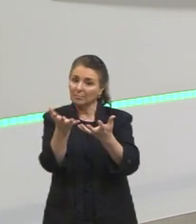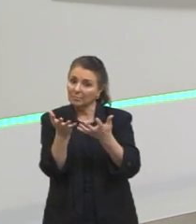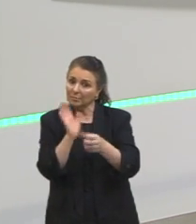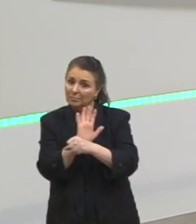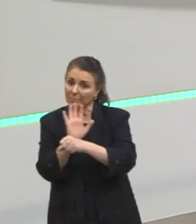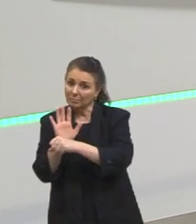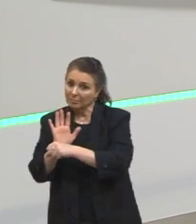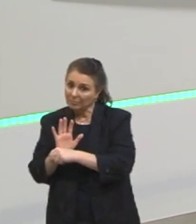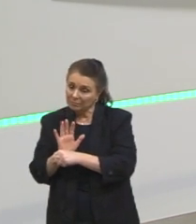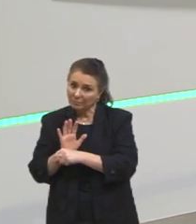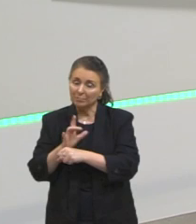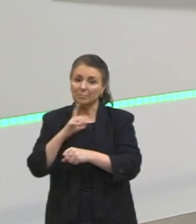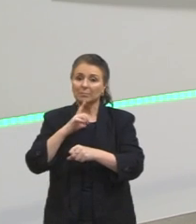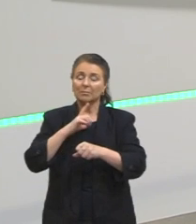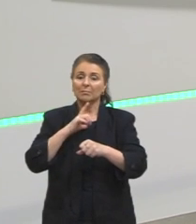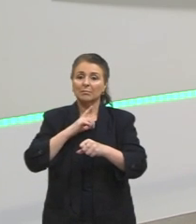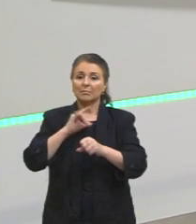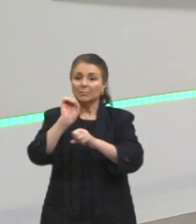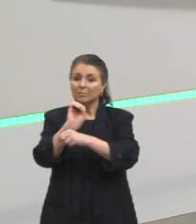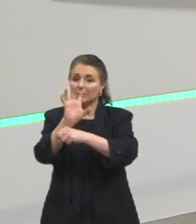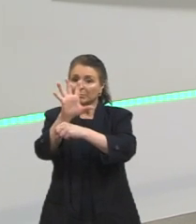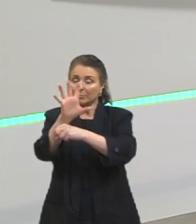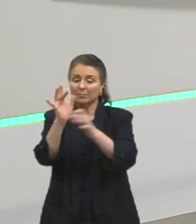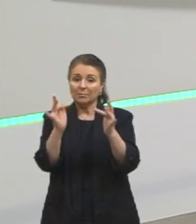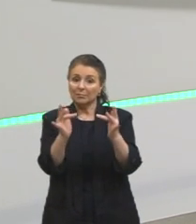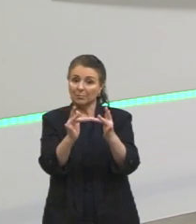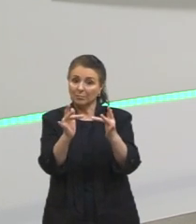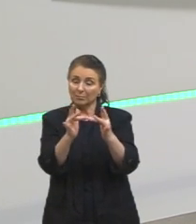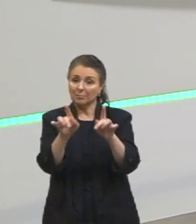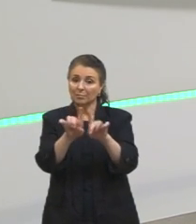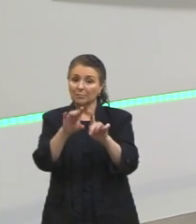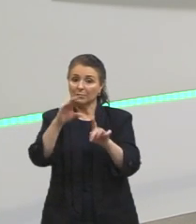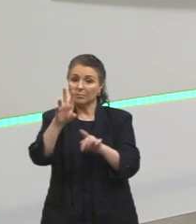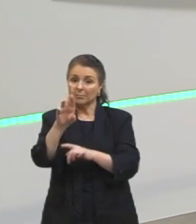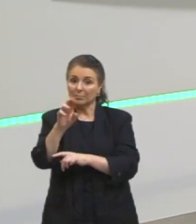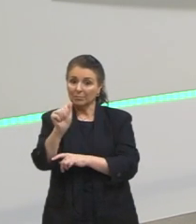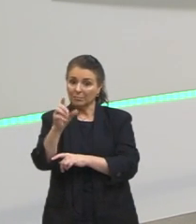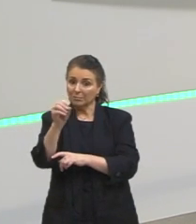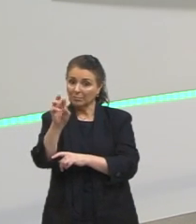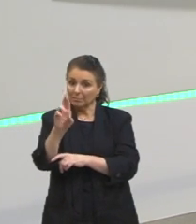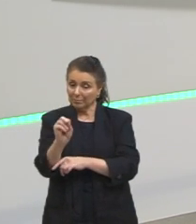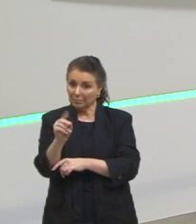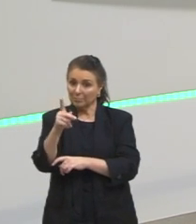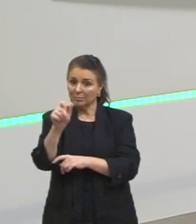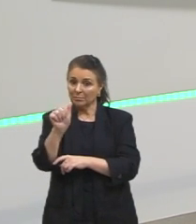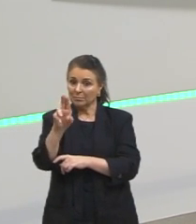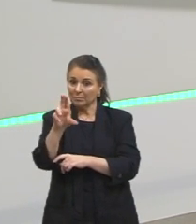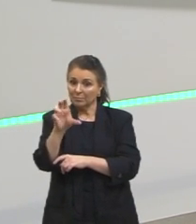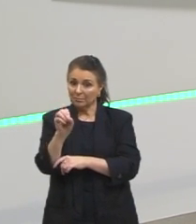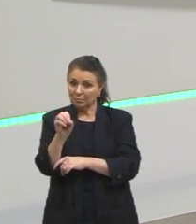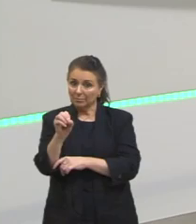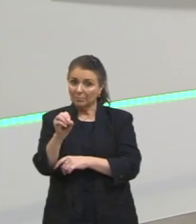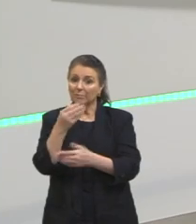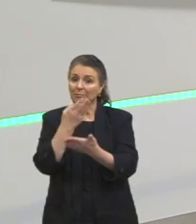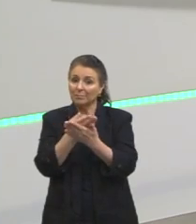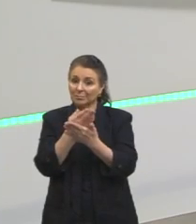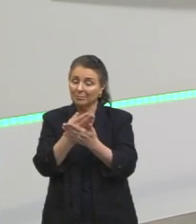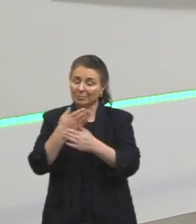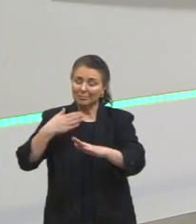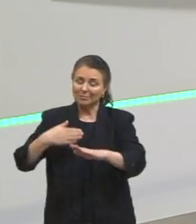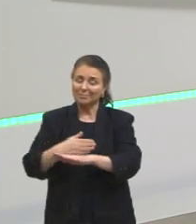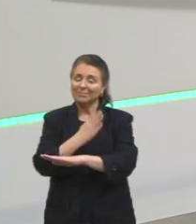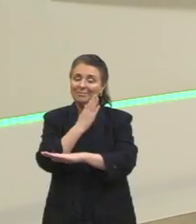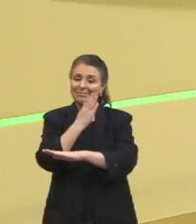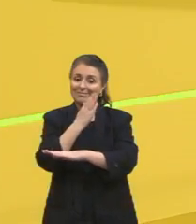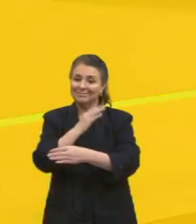sempre nos primeiros slides tanto o meu contato quanto o do curador Paulo Santos. Então, vamos estudar e partiu